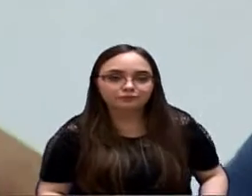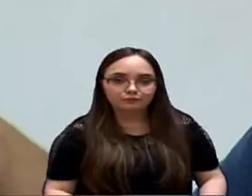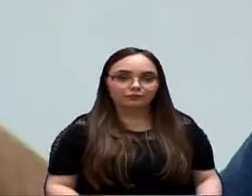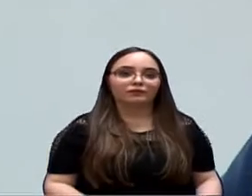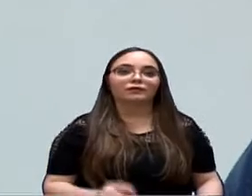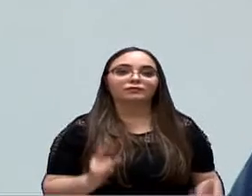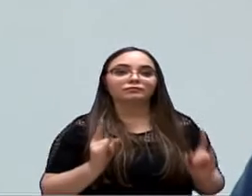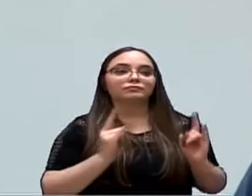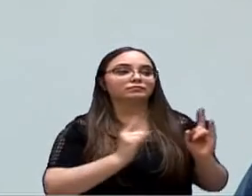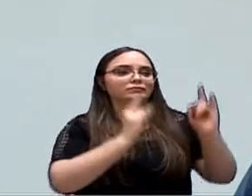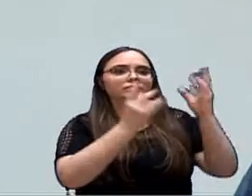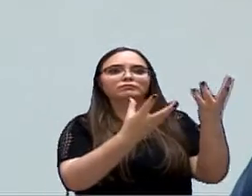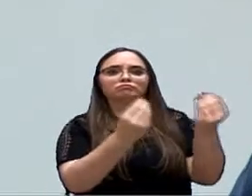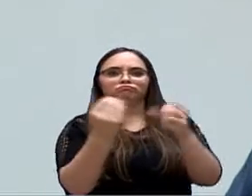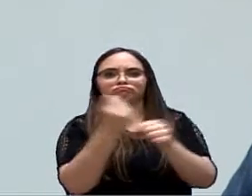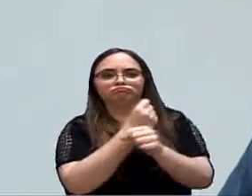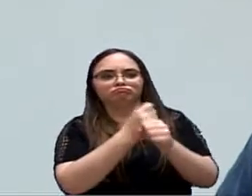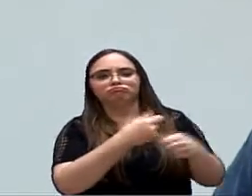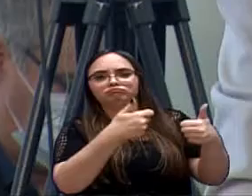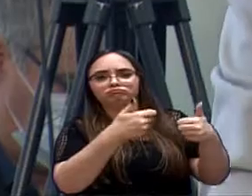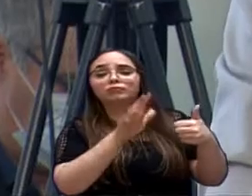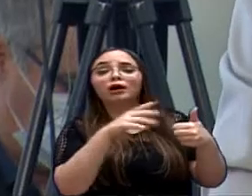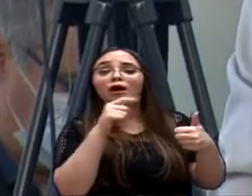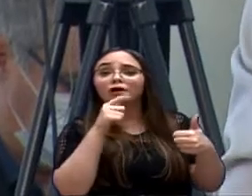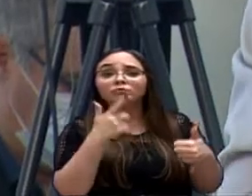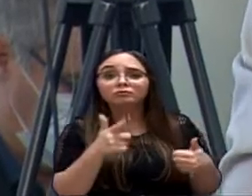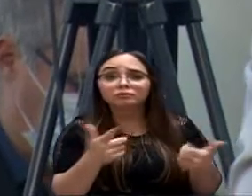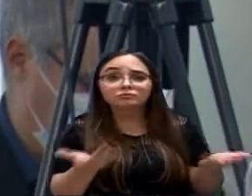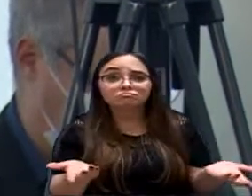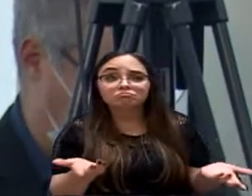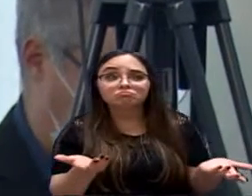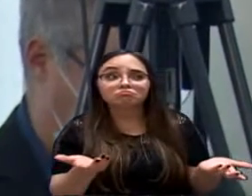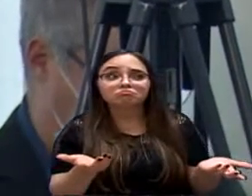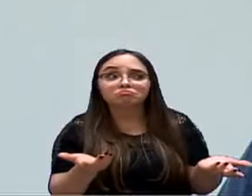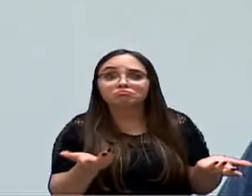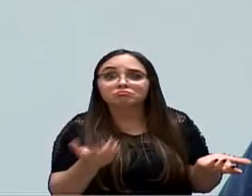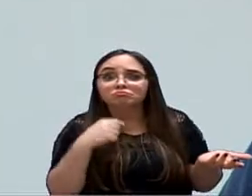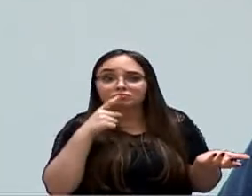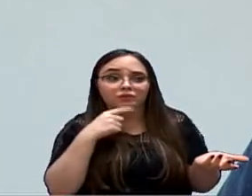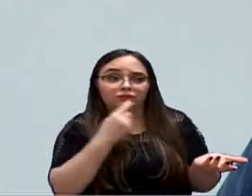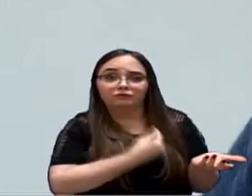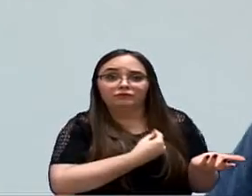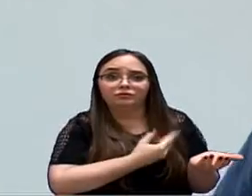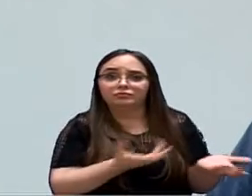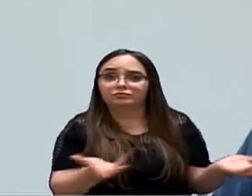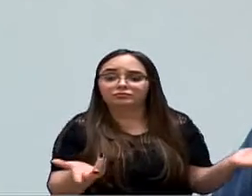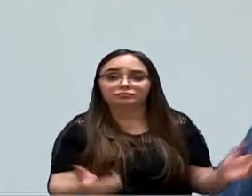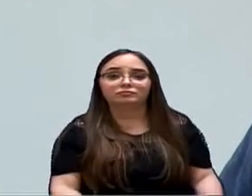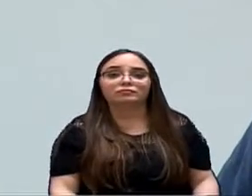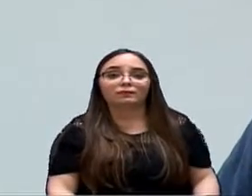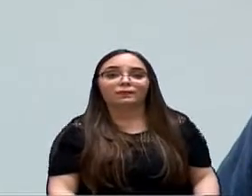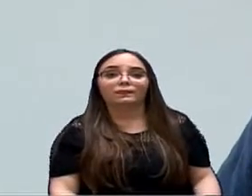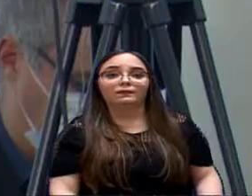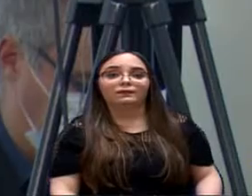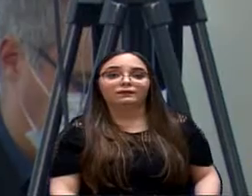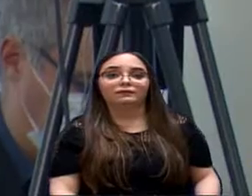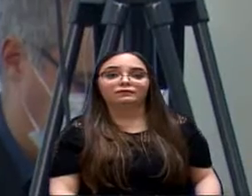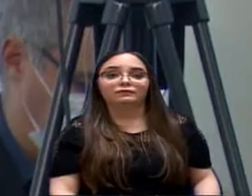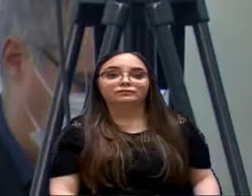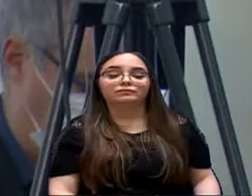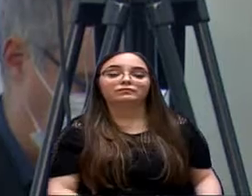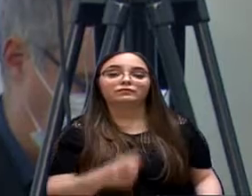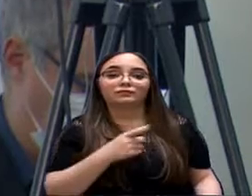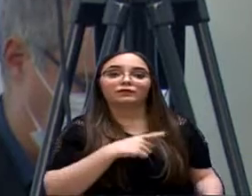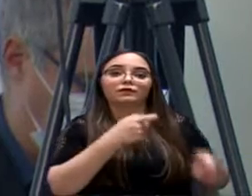tem água para mandar para a turma. Estica a cidade o mais que pode. E que daí não tem condições, é complicado. Tem o comércio que precisa de